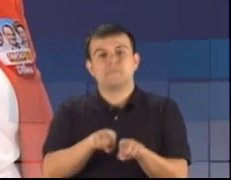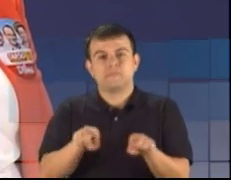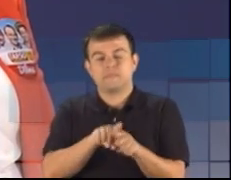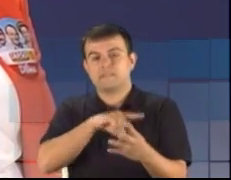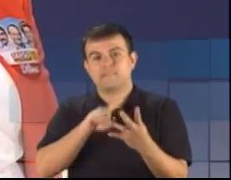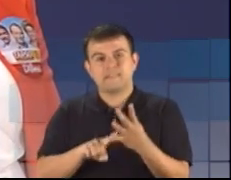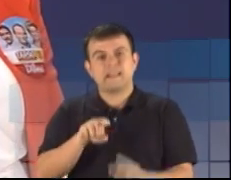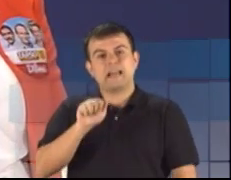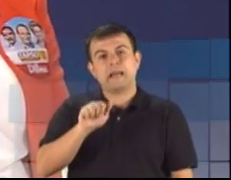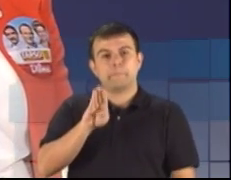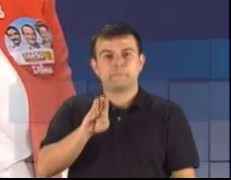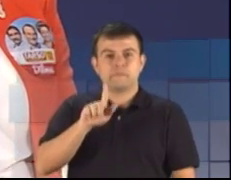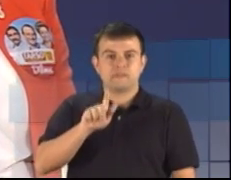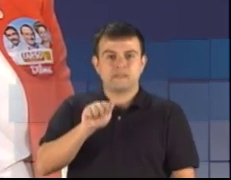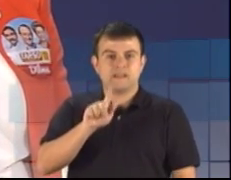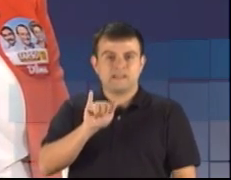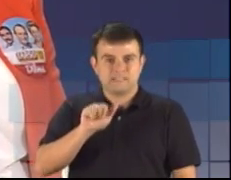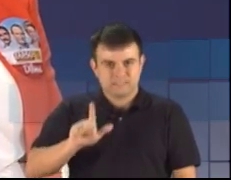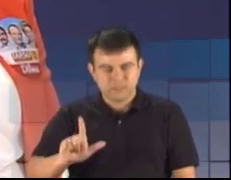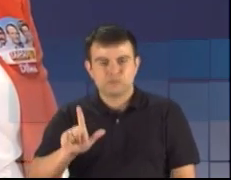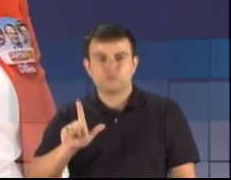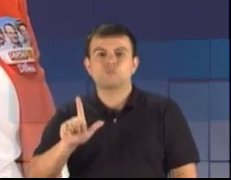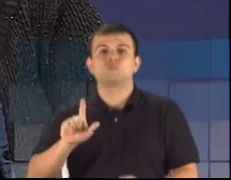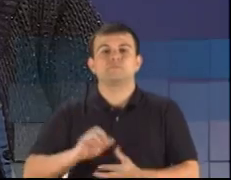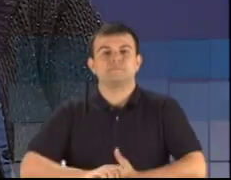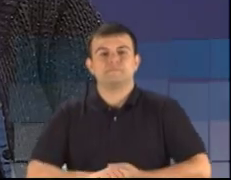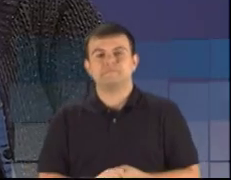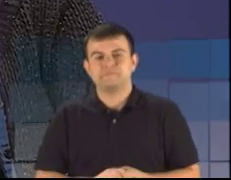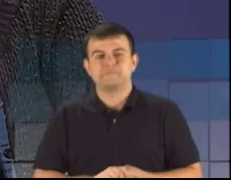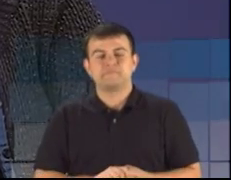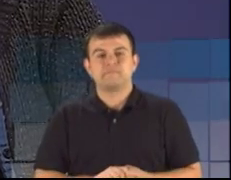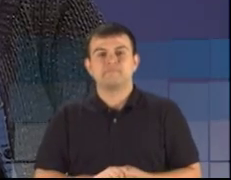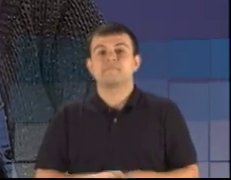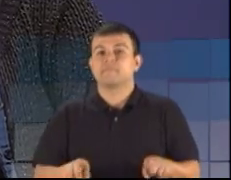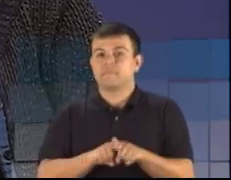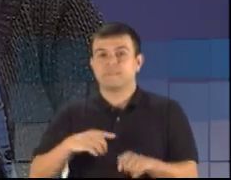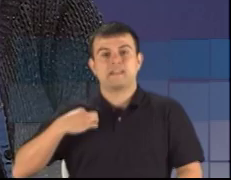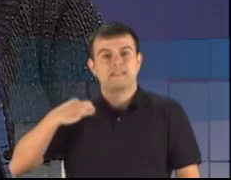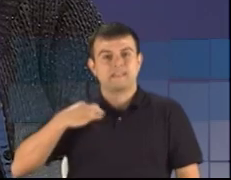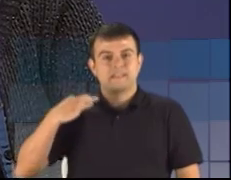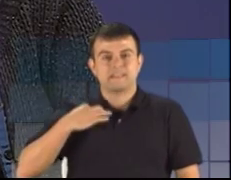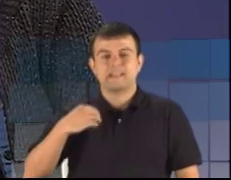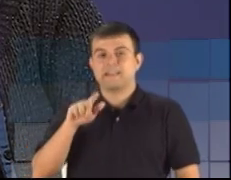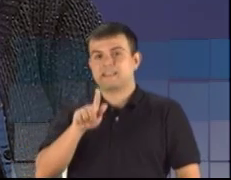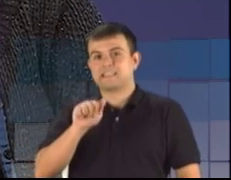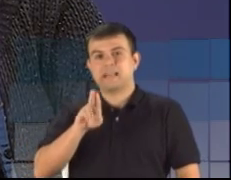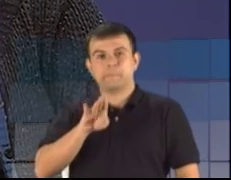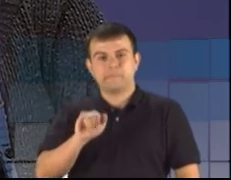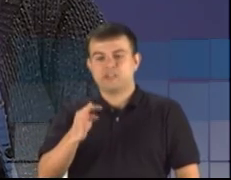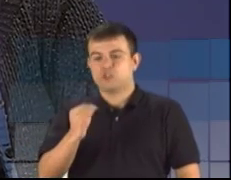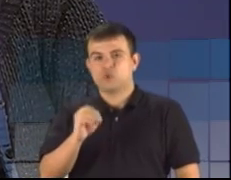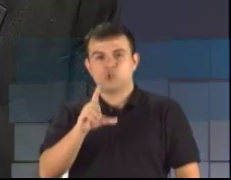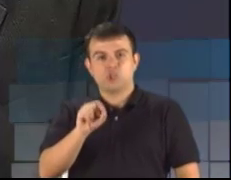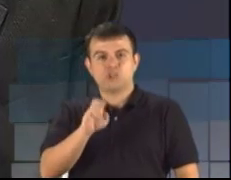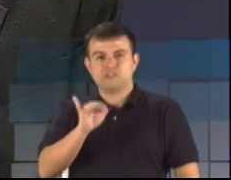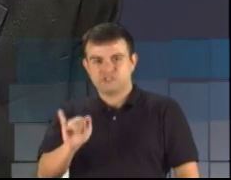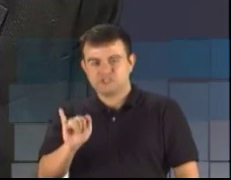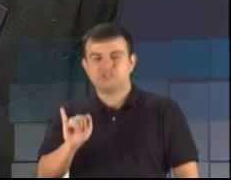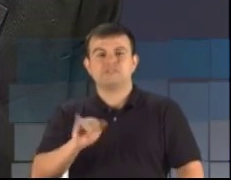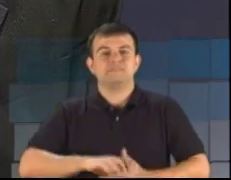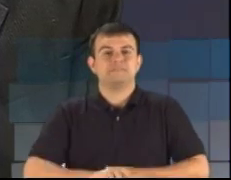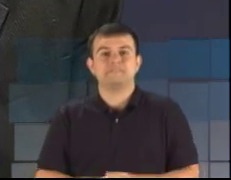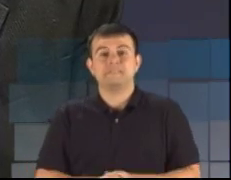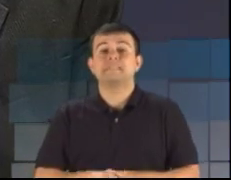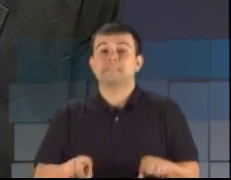Pereira, da Unidade Popular pelo Rio Grande. Candidata Gabi Tolotti, pela frente de esquerda. Também